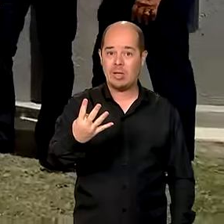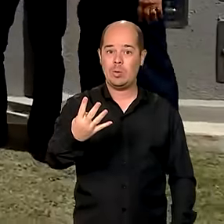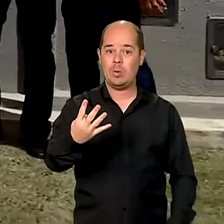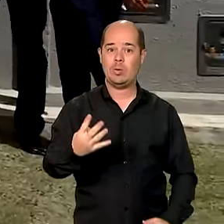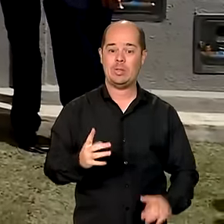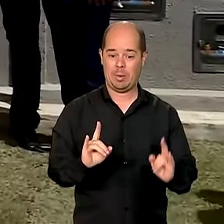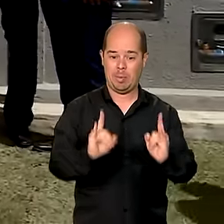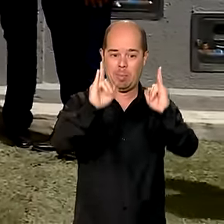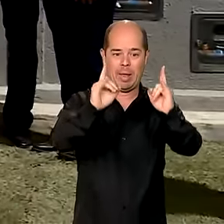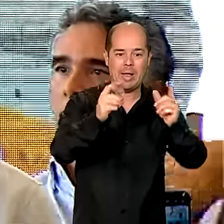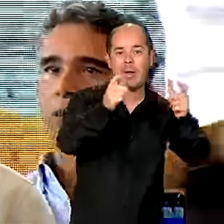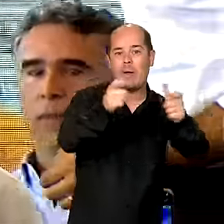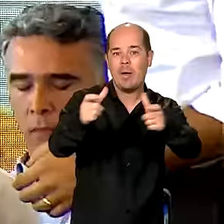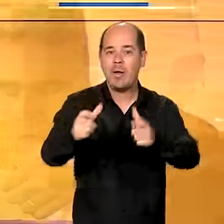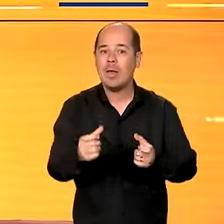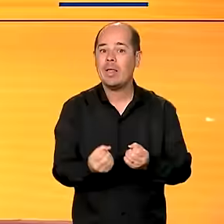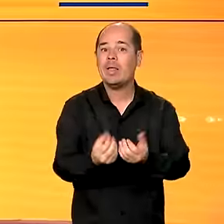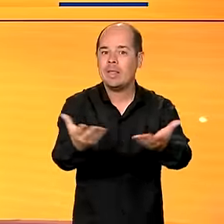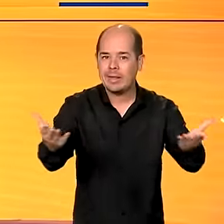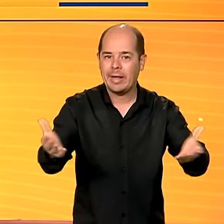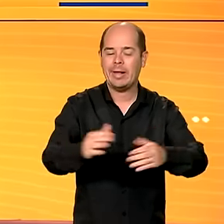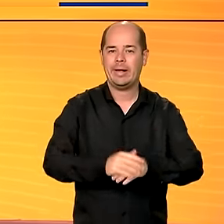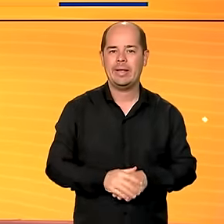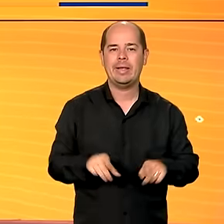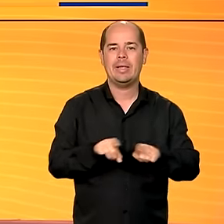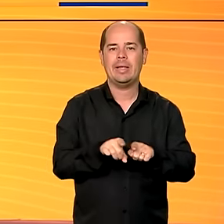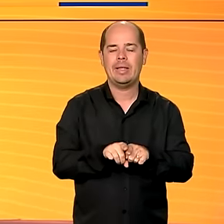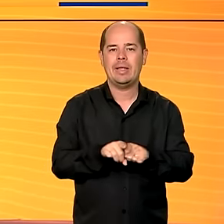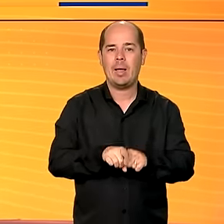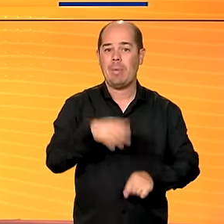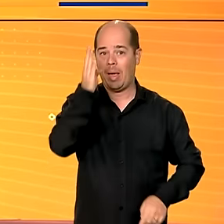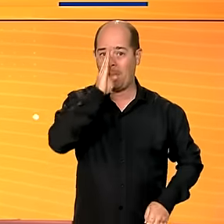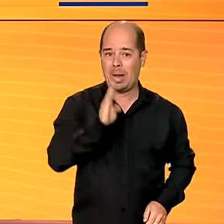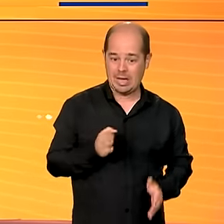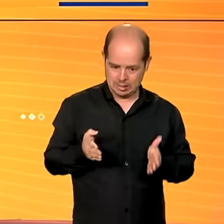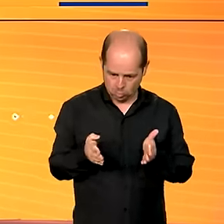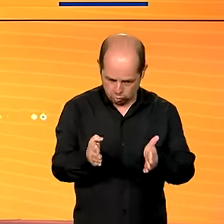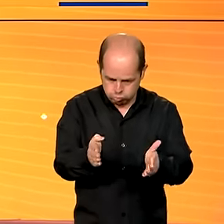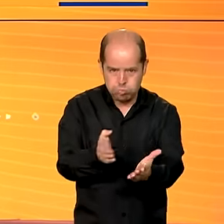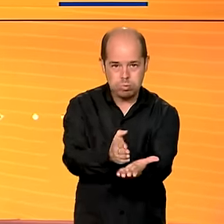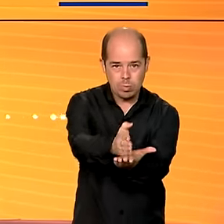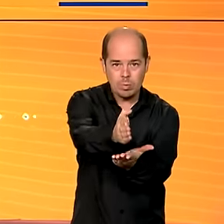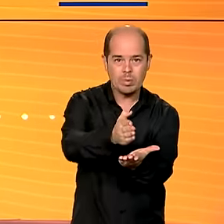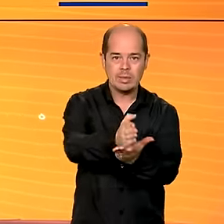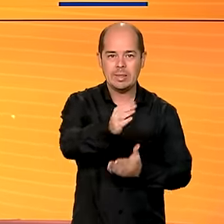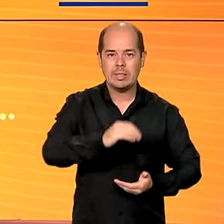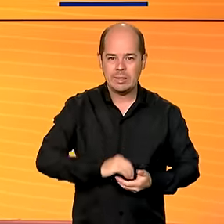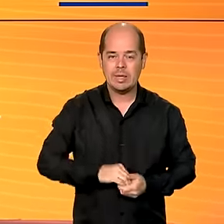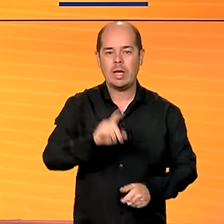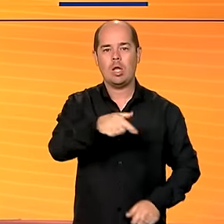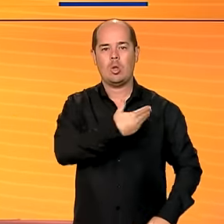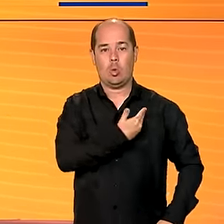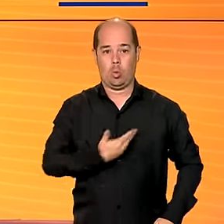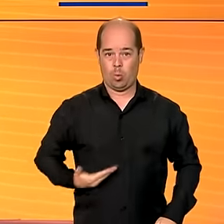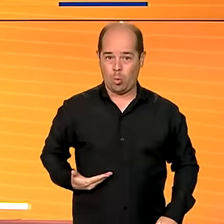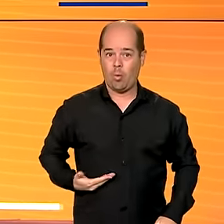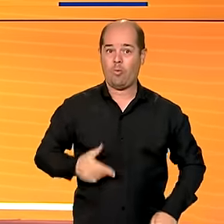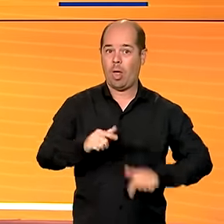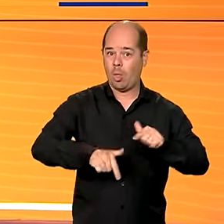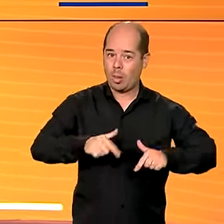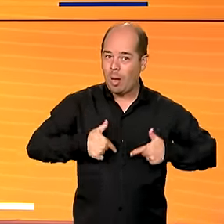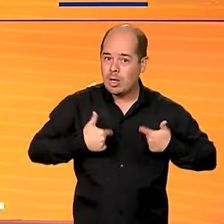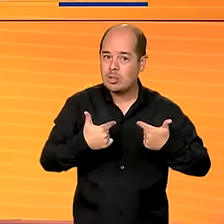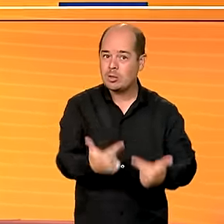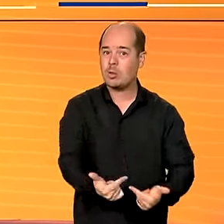pelo Programa Habitacional. E no quadro Brasil no Rumo Certo, você vai ver como o governo tem trabalhado para garantir que os brasileiros